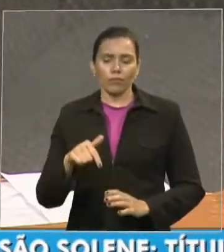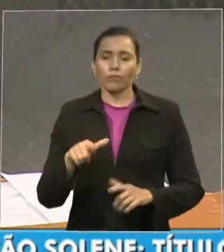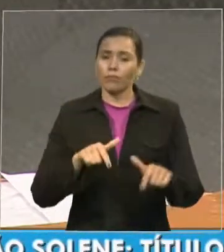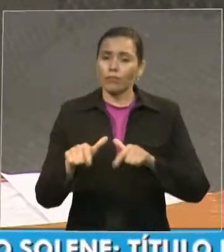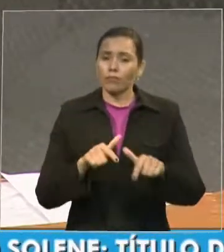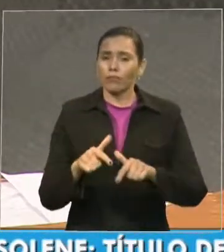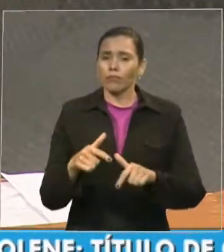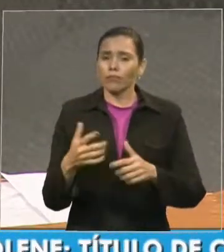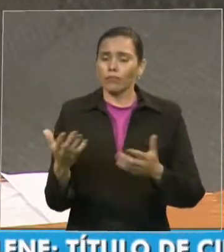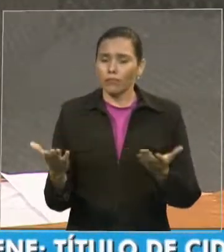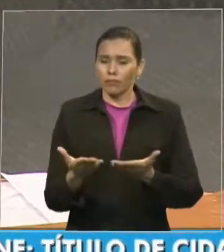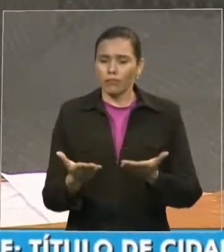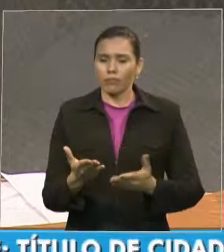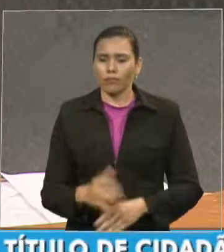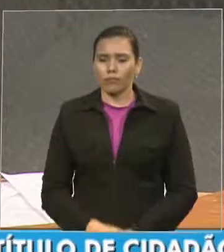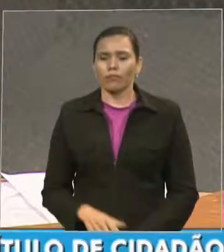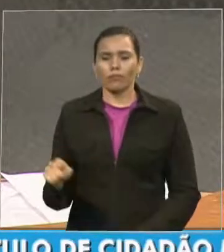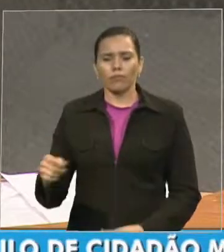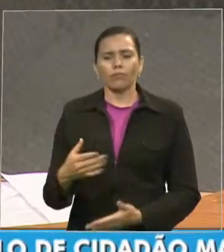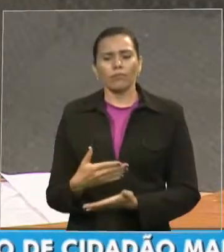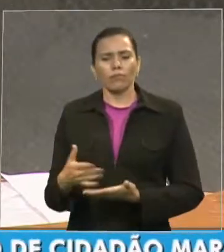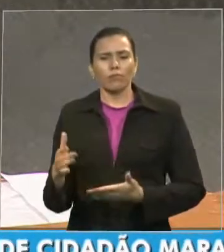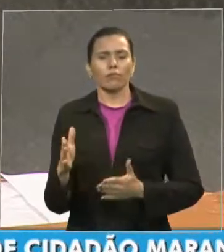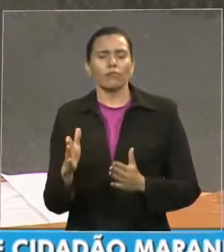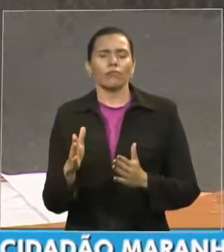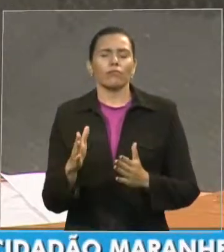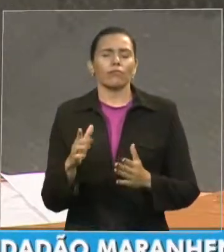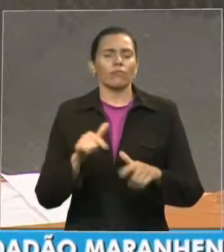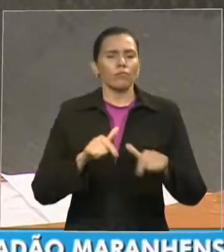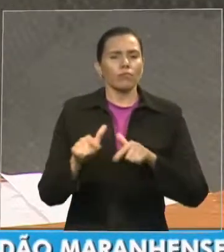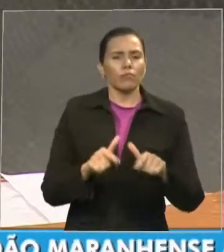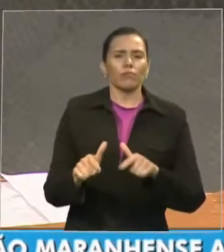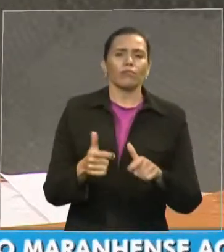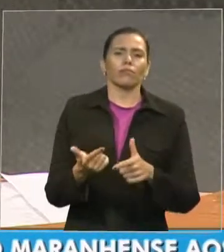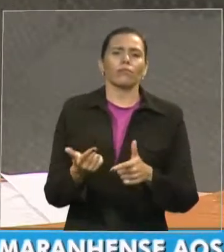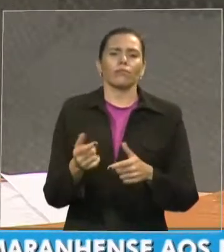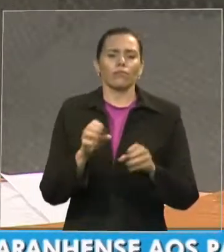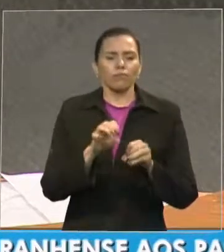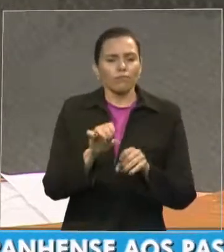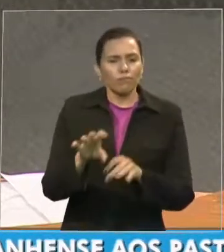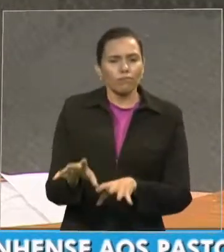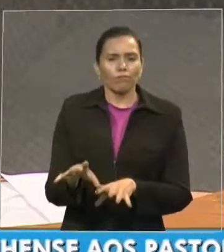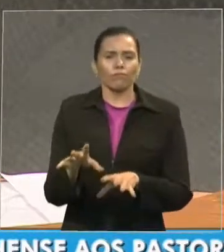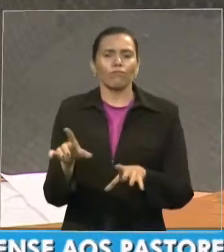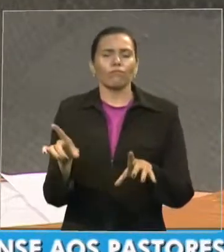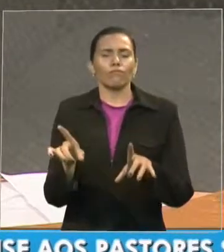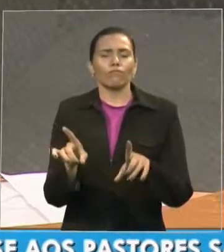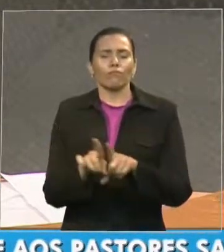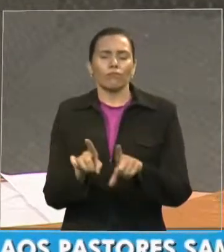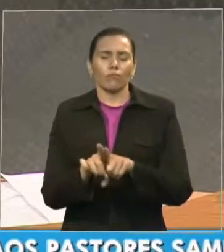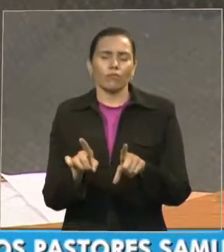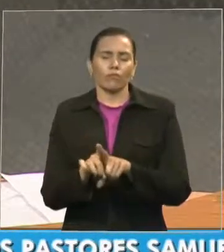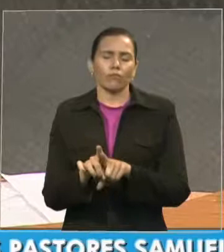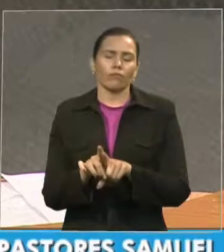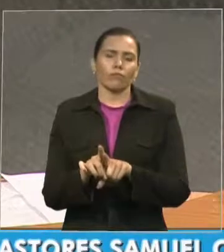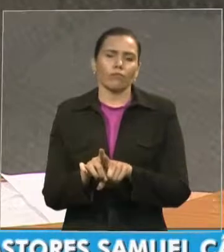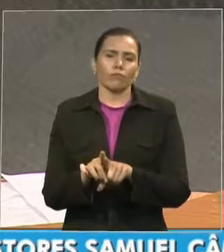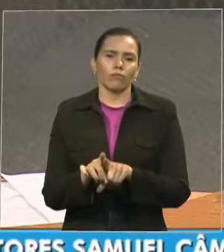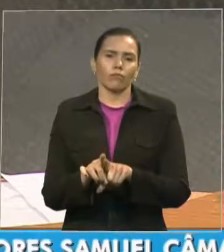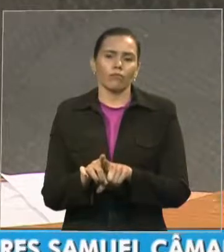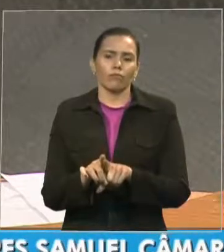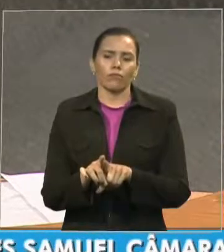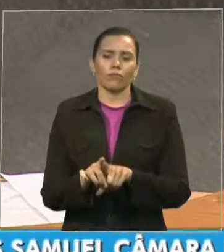com construção de igreja, ações missionárias educativas, atividade de geração de